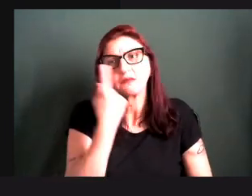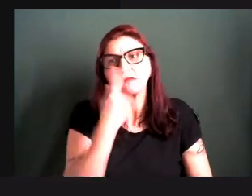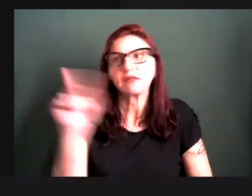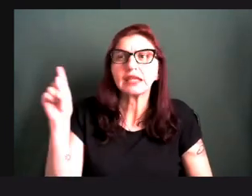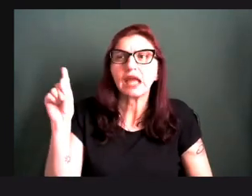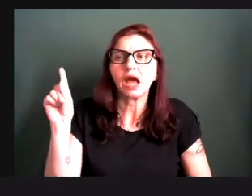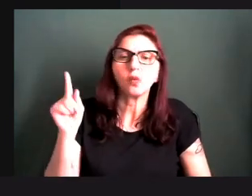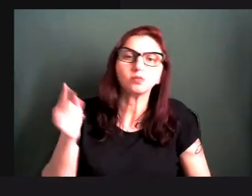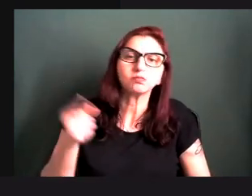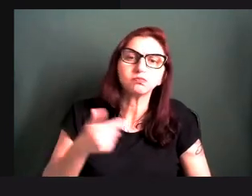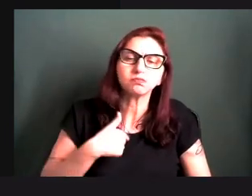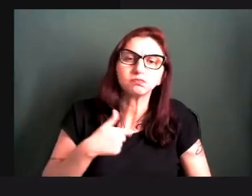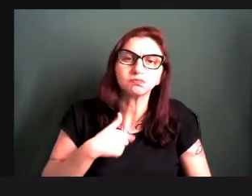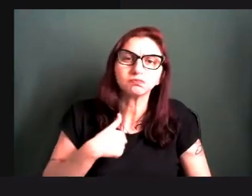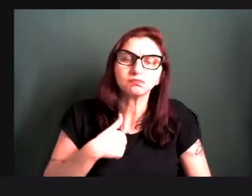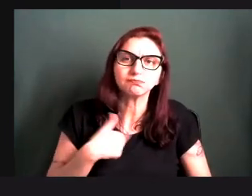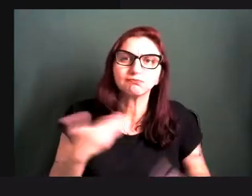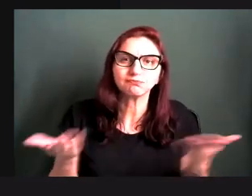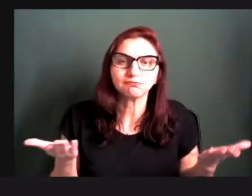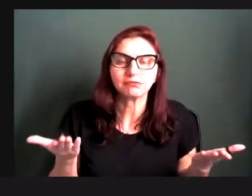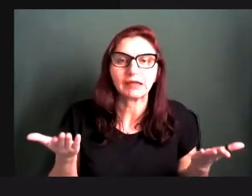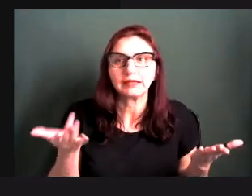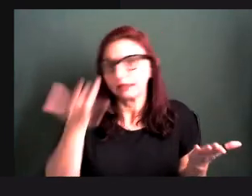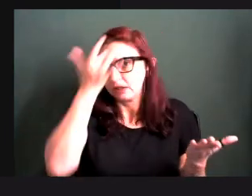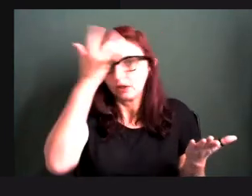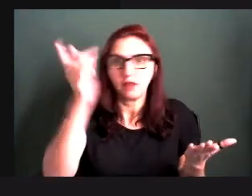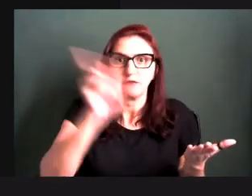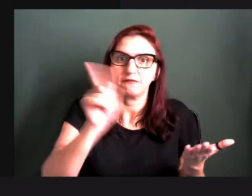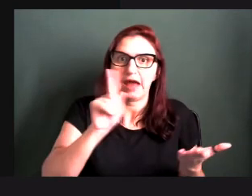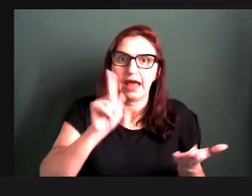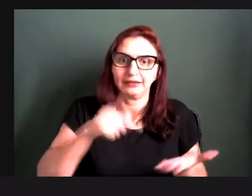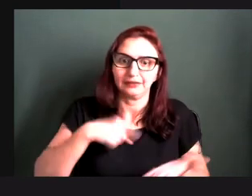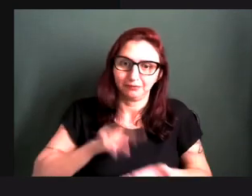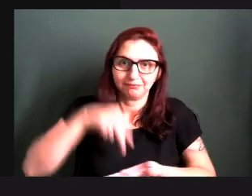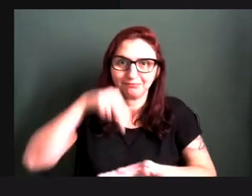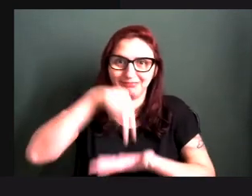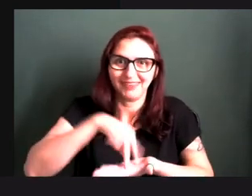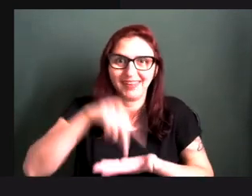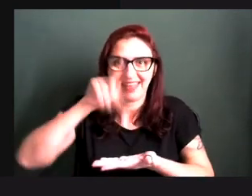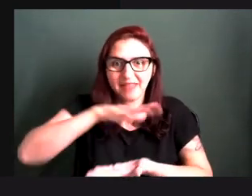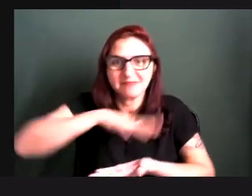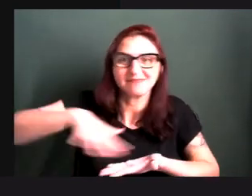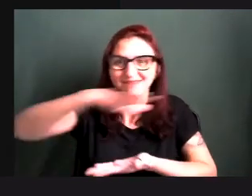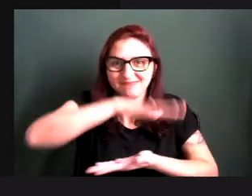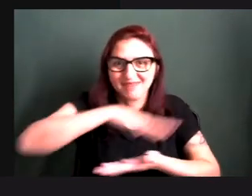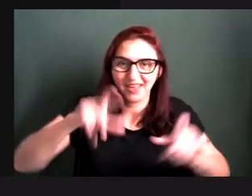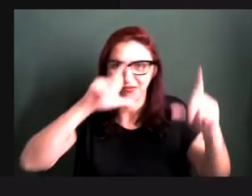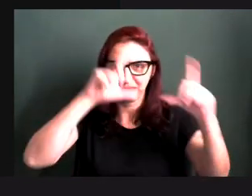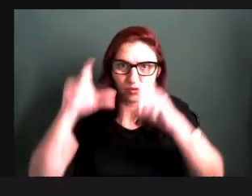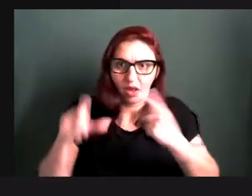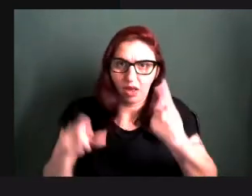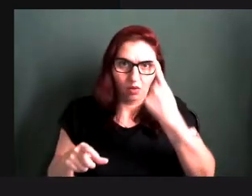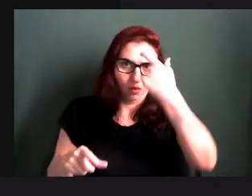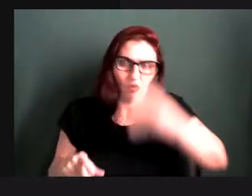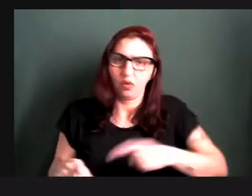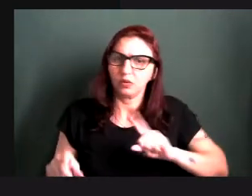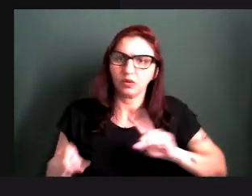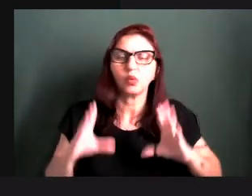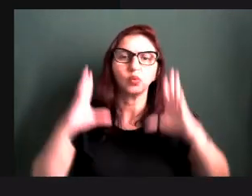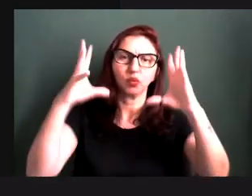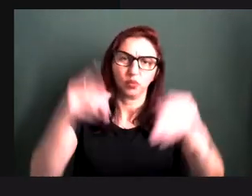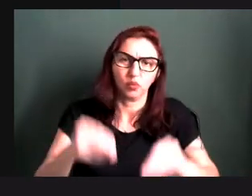Considerações finais, não é tranquilo estar no meio da fotografia, não só para mim, para esse povo, mas para qualquer outra pessoa, para o